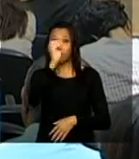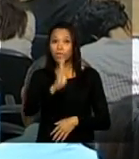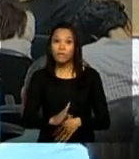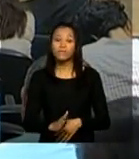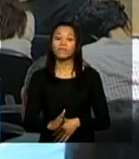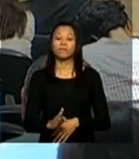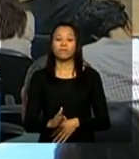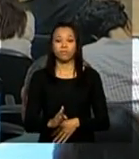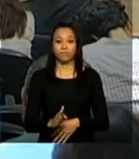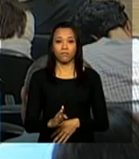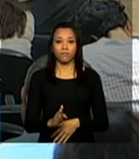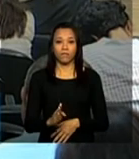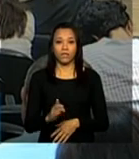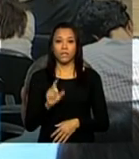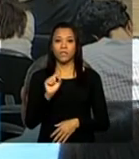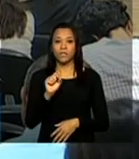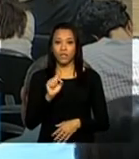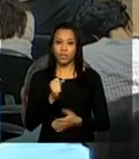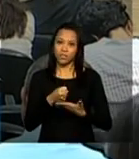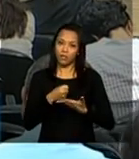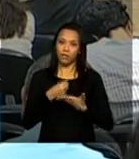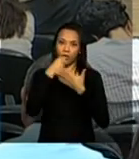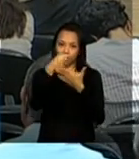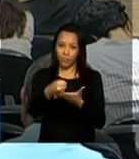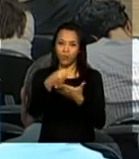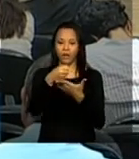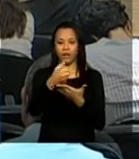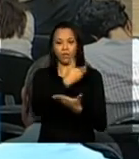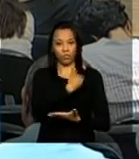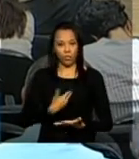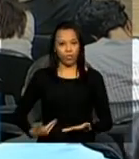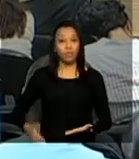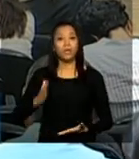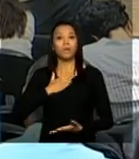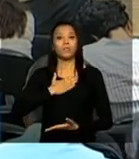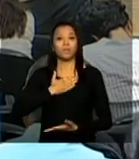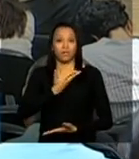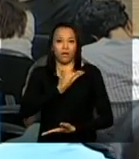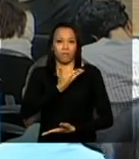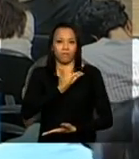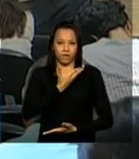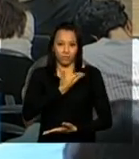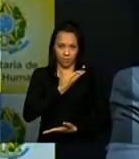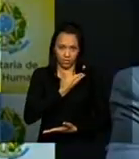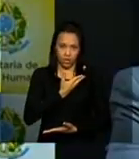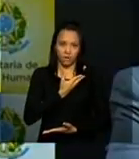no governo da minha amiga presidenta Dilma